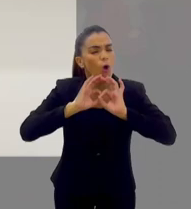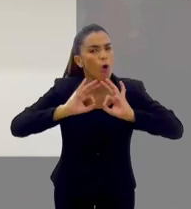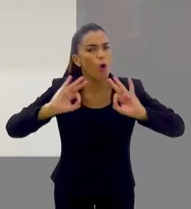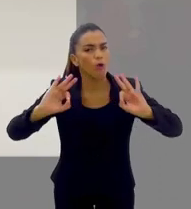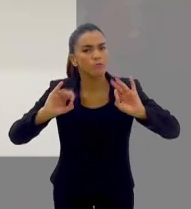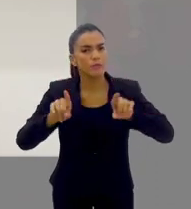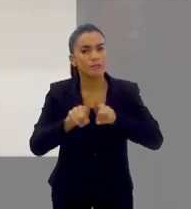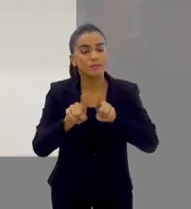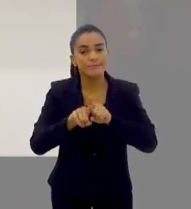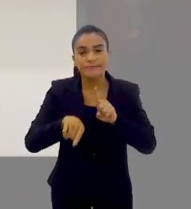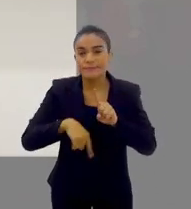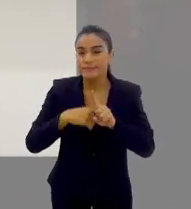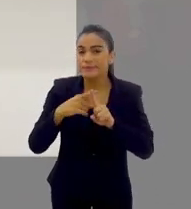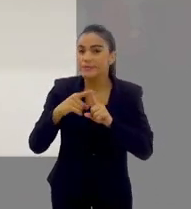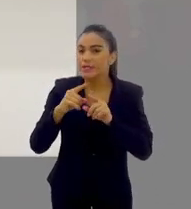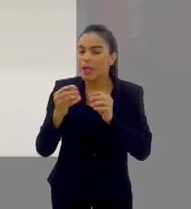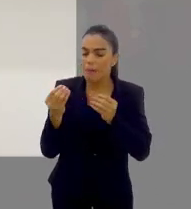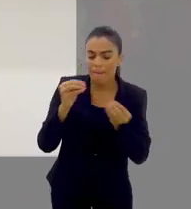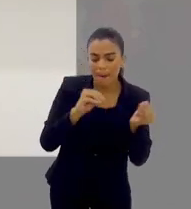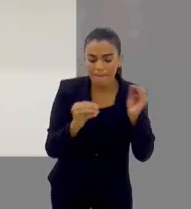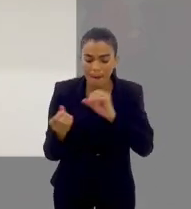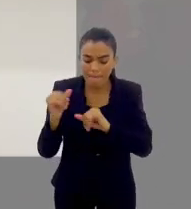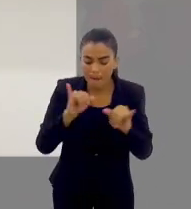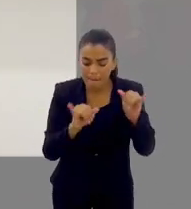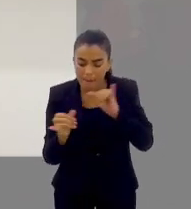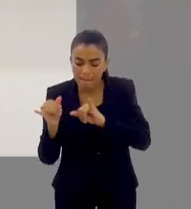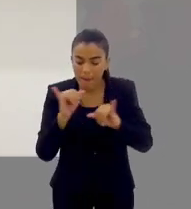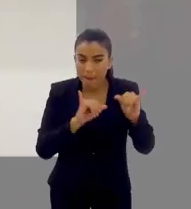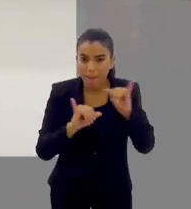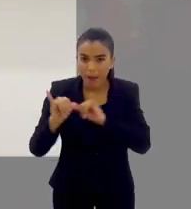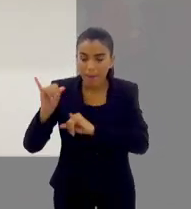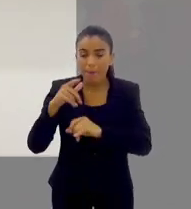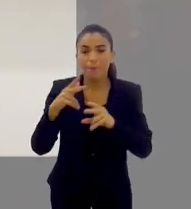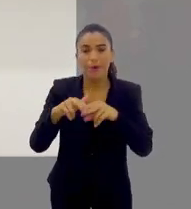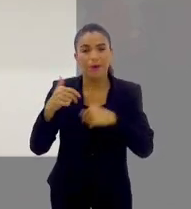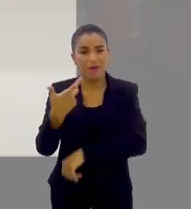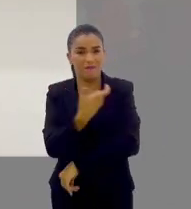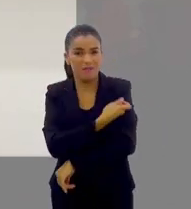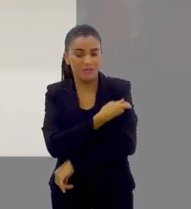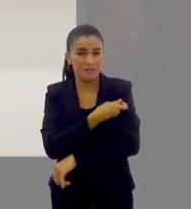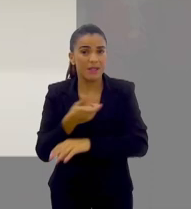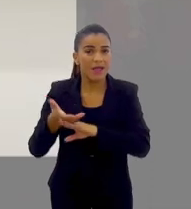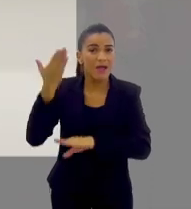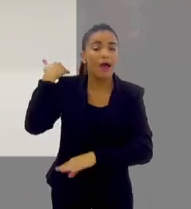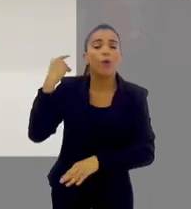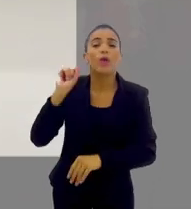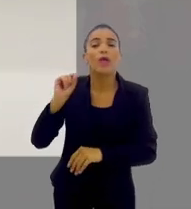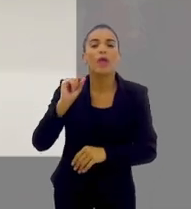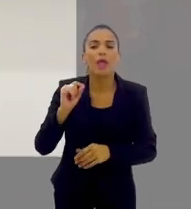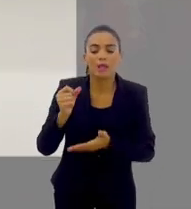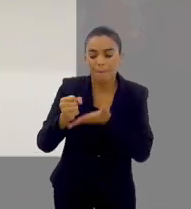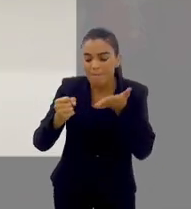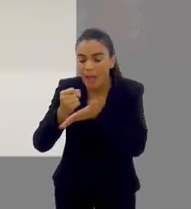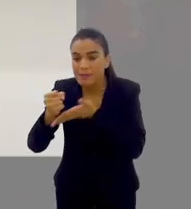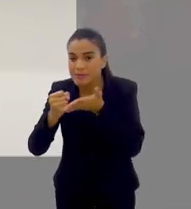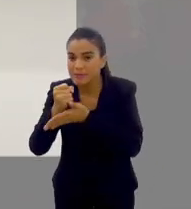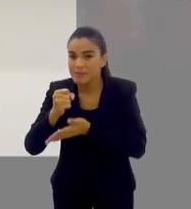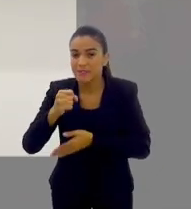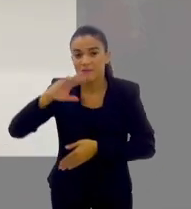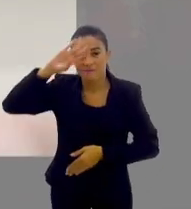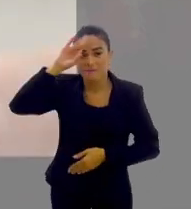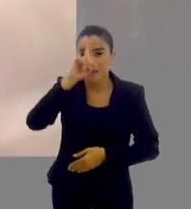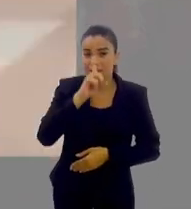eficaz e ela tem uma montagem diferente, porque a vacina mais antiga, ela é montada em cima da febre amarela.